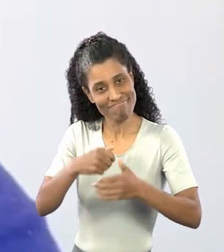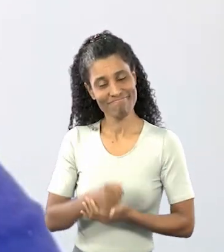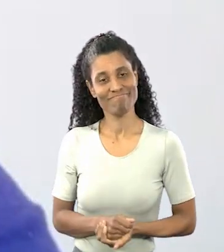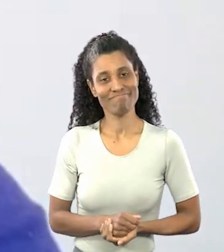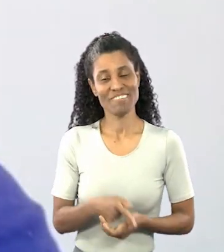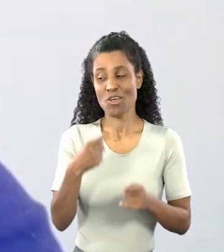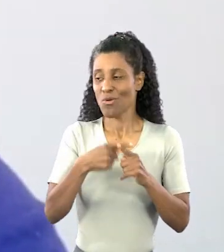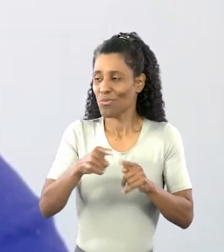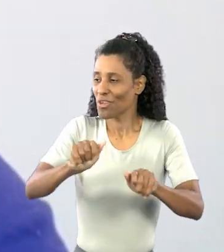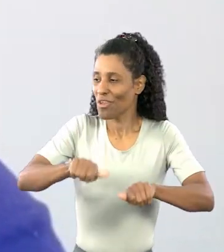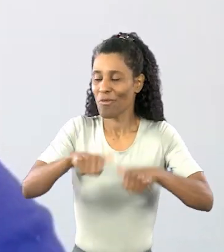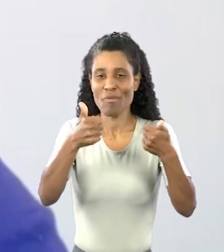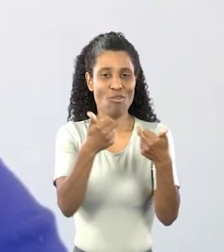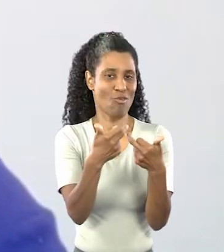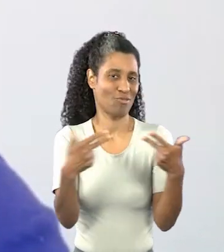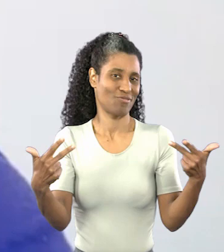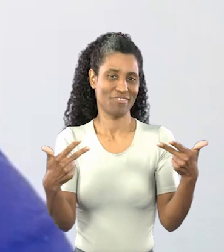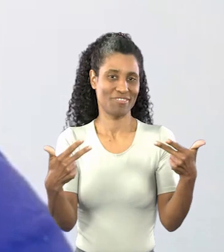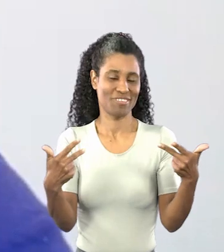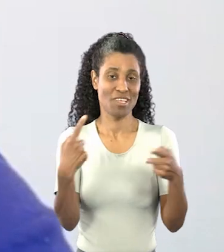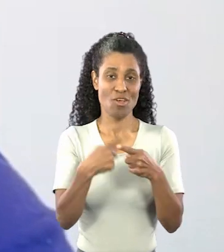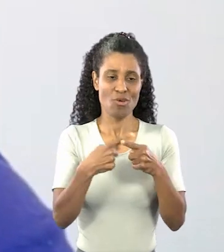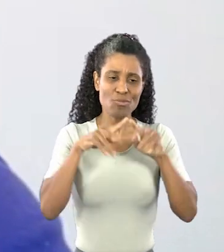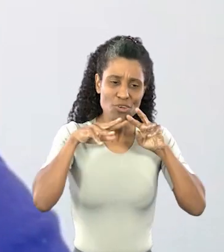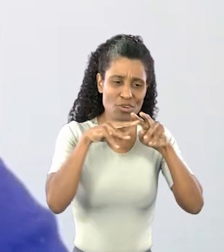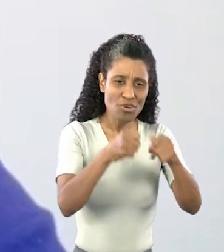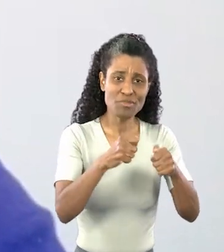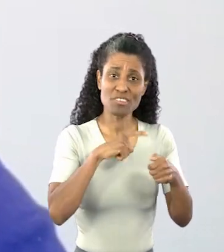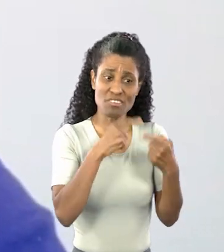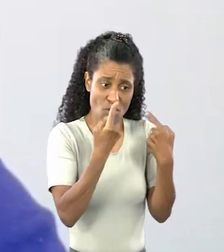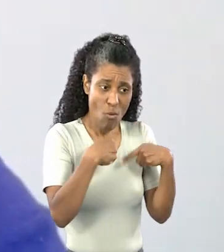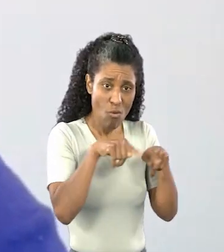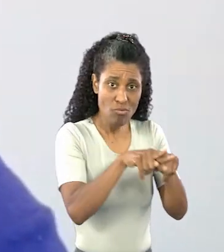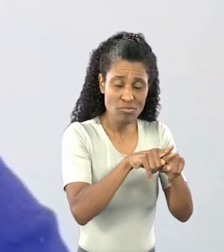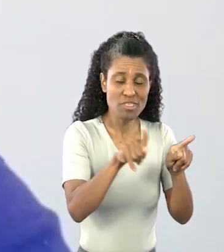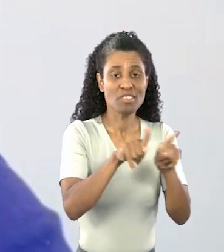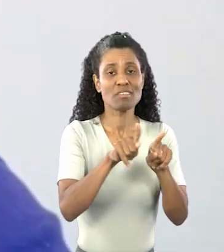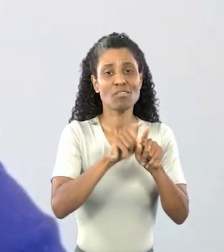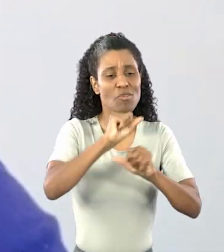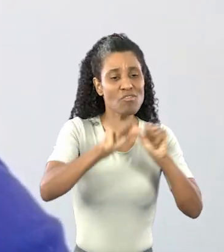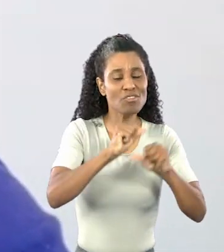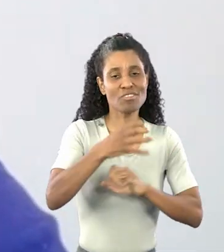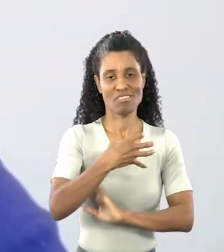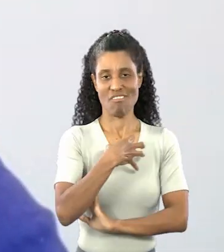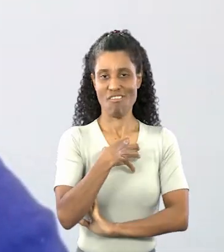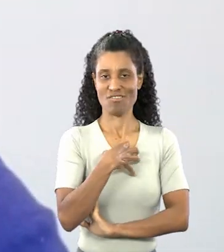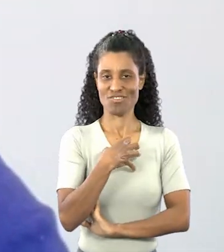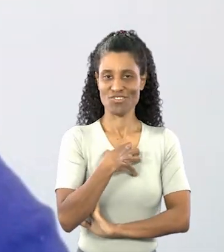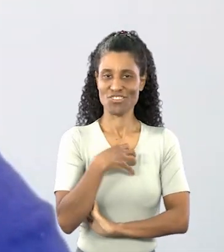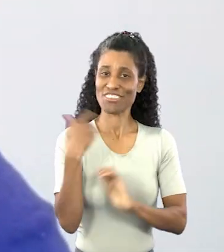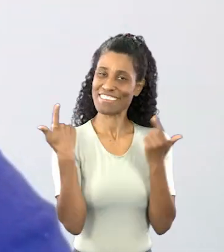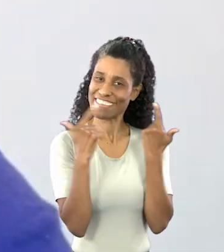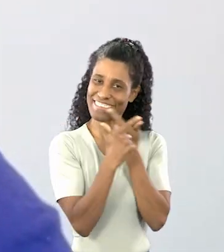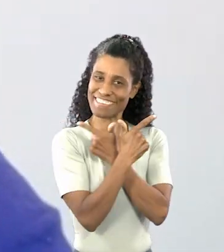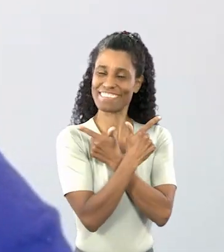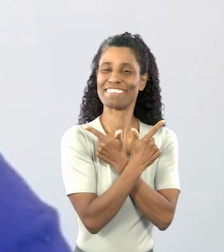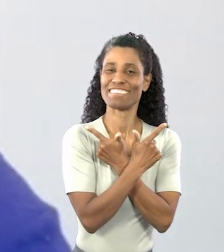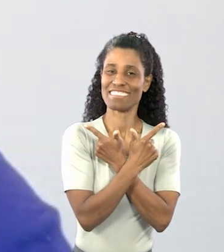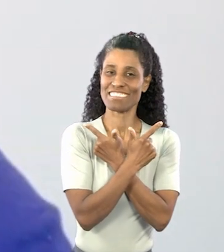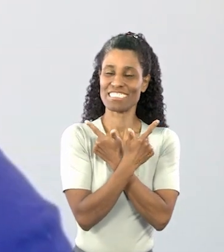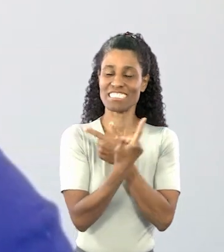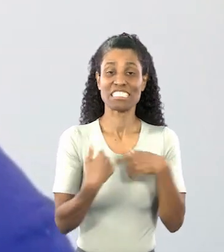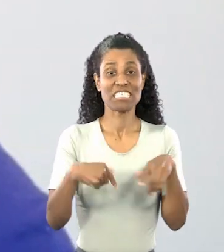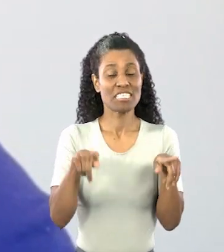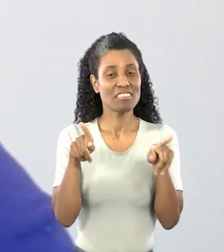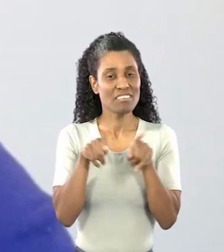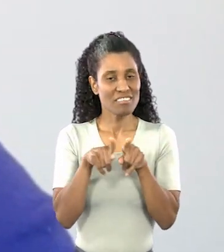sabe? Porque é a melhor coisa. Ele vai te fazer companhia, ele vai mudar o seu humor, ele vai